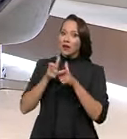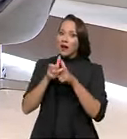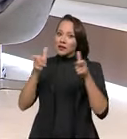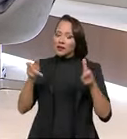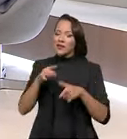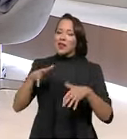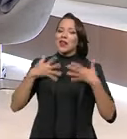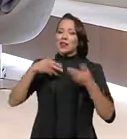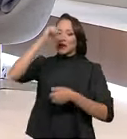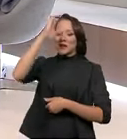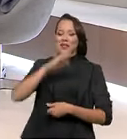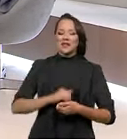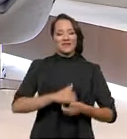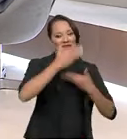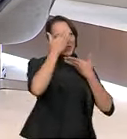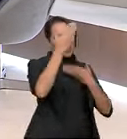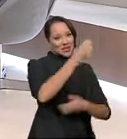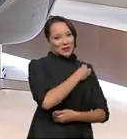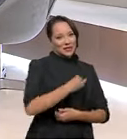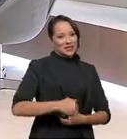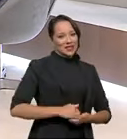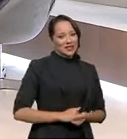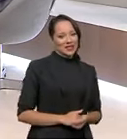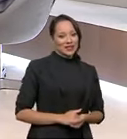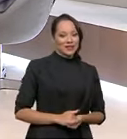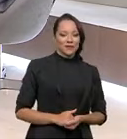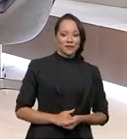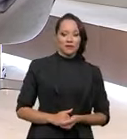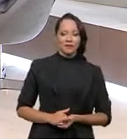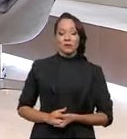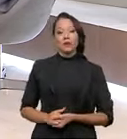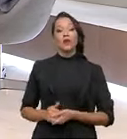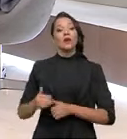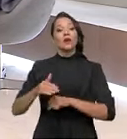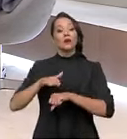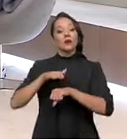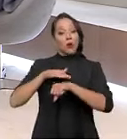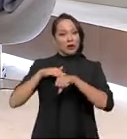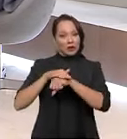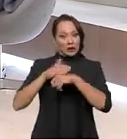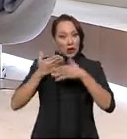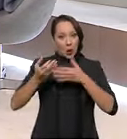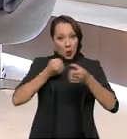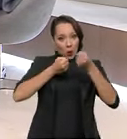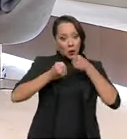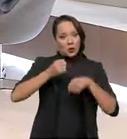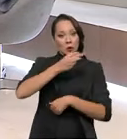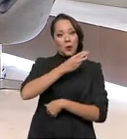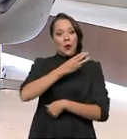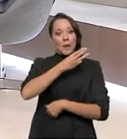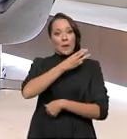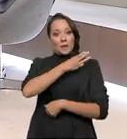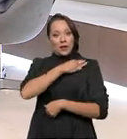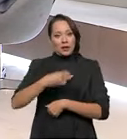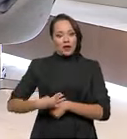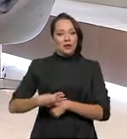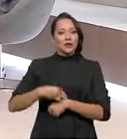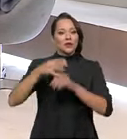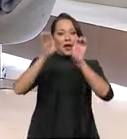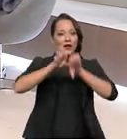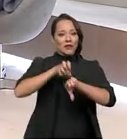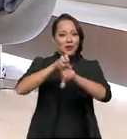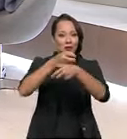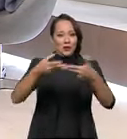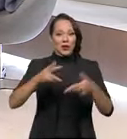vai dar muita alegria para o Brasil. Obrigado, ministro. Eu conversei com o ministro da Infraestrutura, Tarcísio Gomes de Freitas.